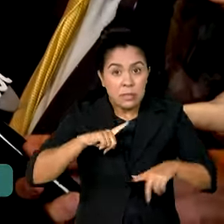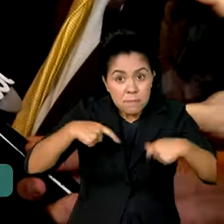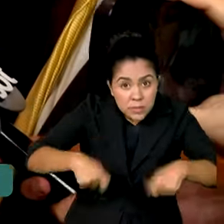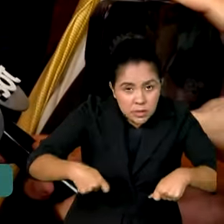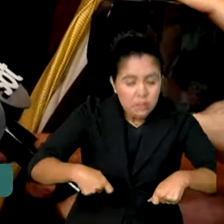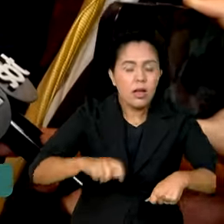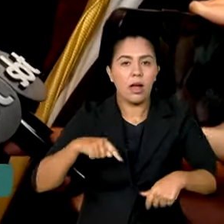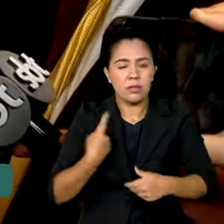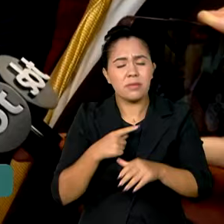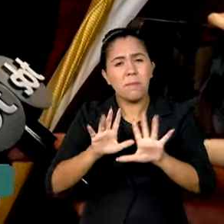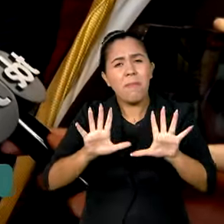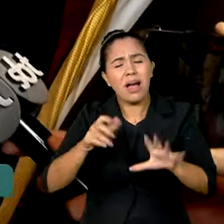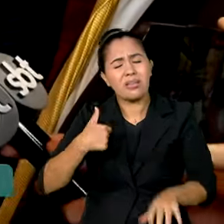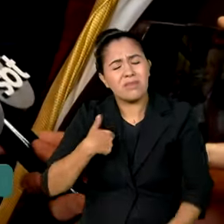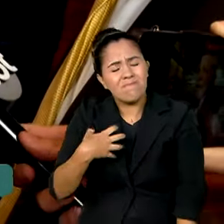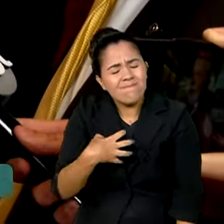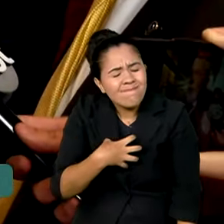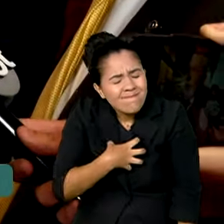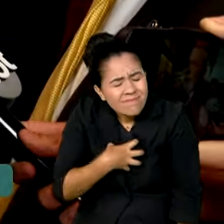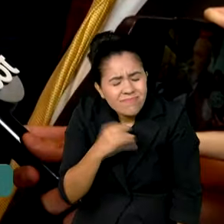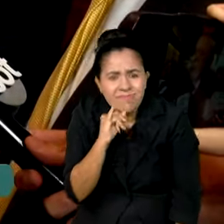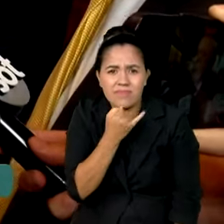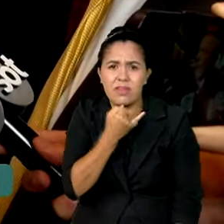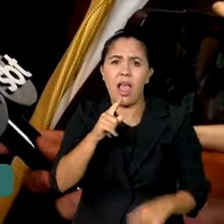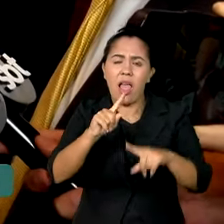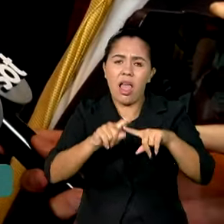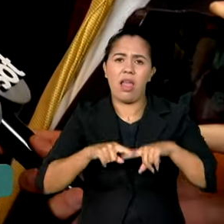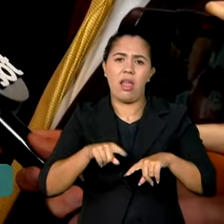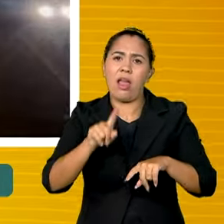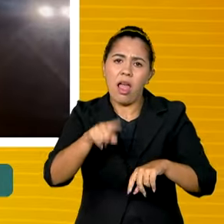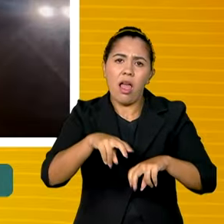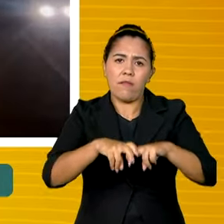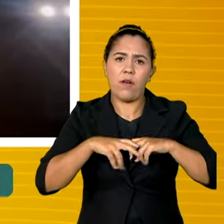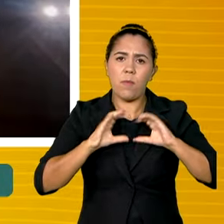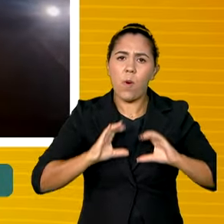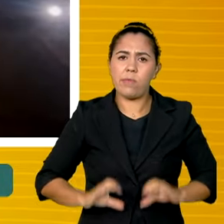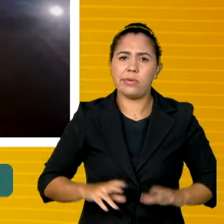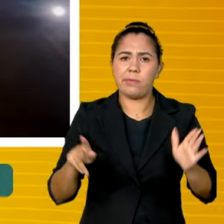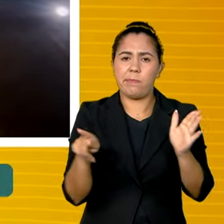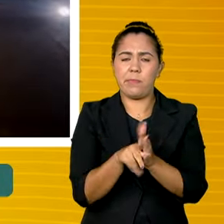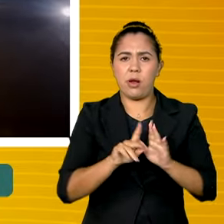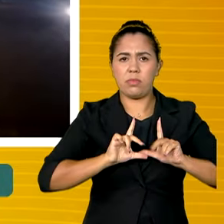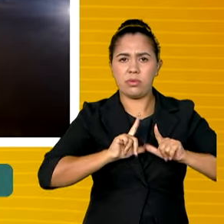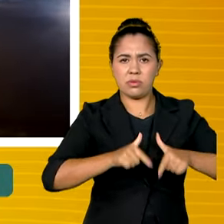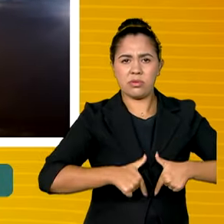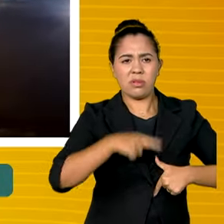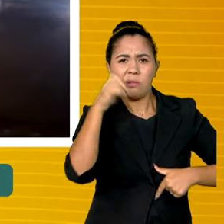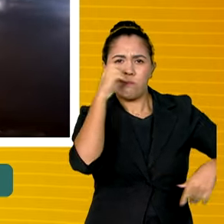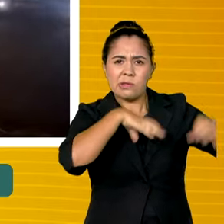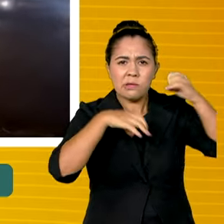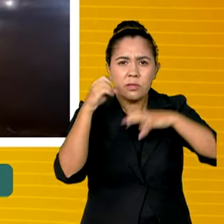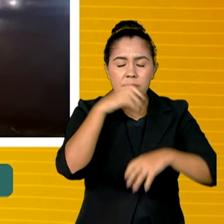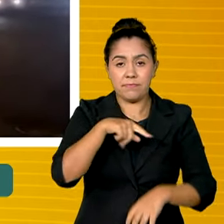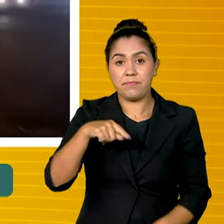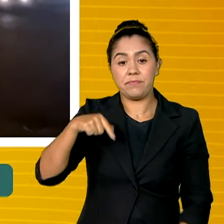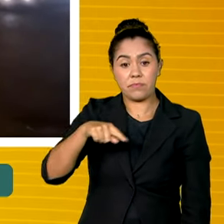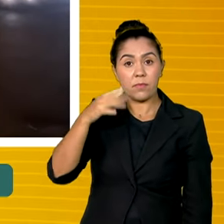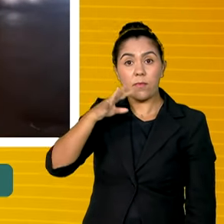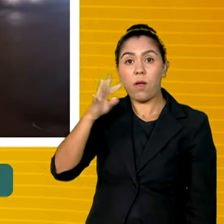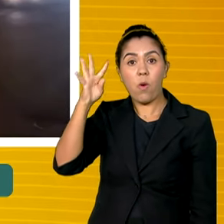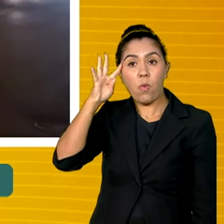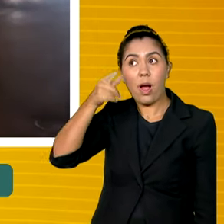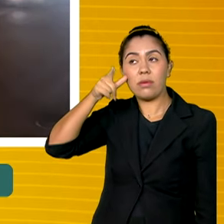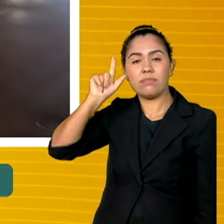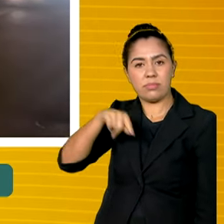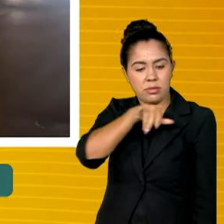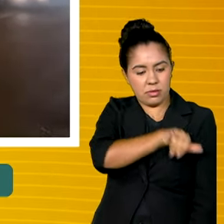lamento, lamento profundamente, é o comportamento do governo de Israel. O primeiro voo saiu nesta quarta-feira do Rio de Janeiro, com destino